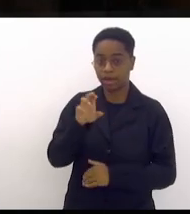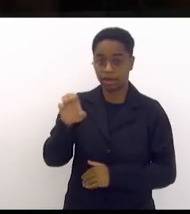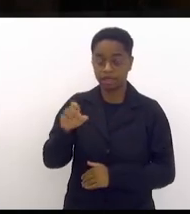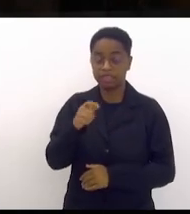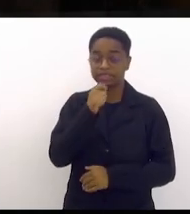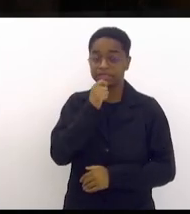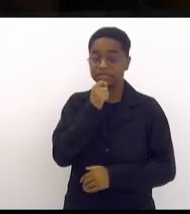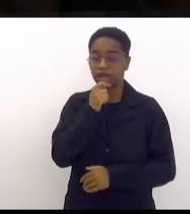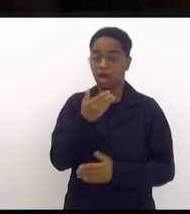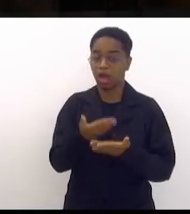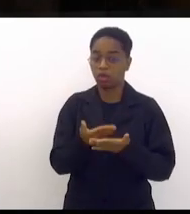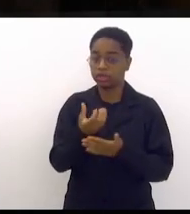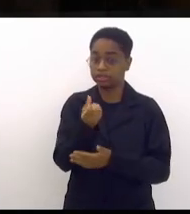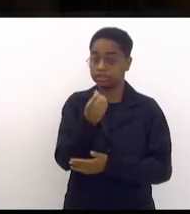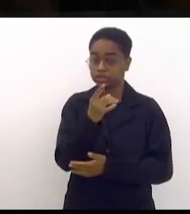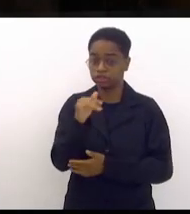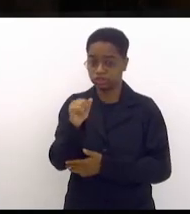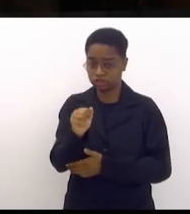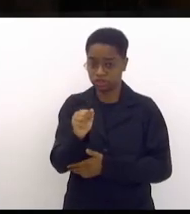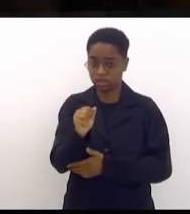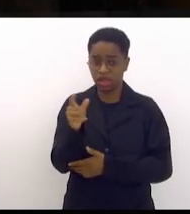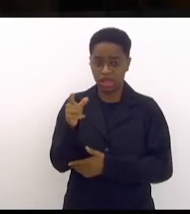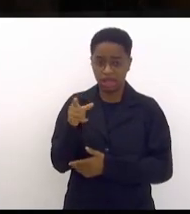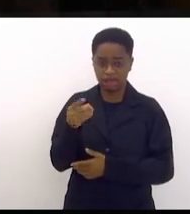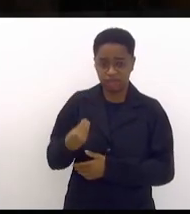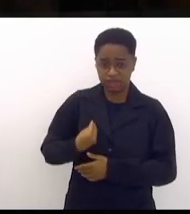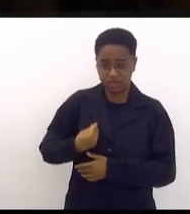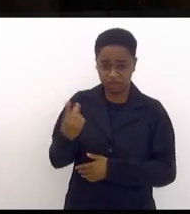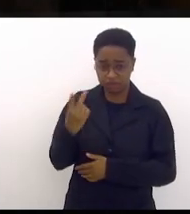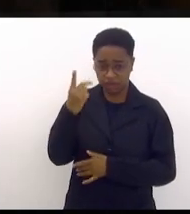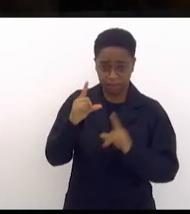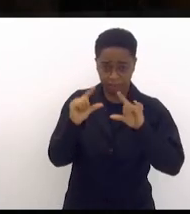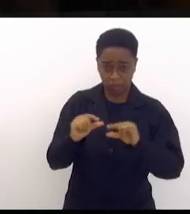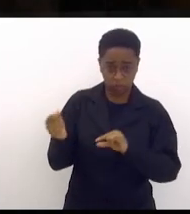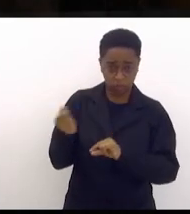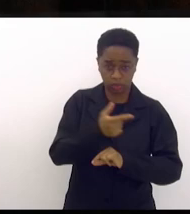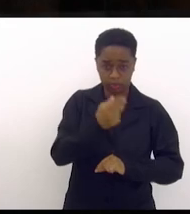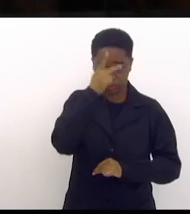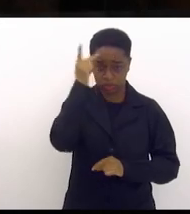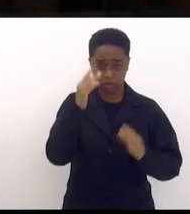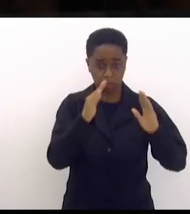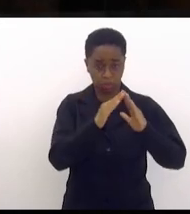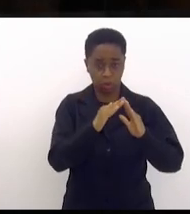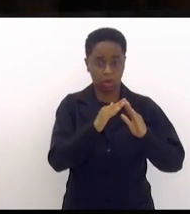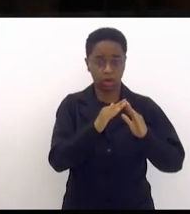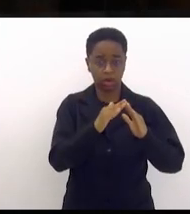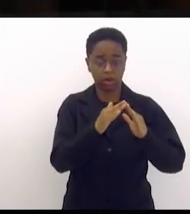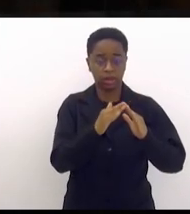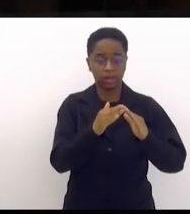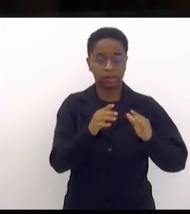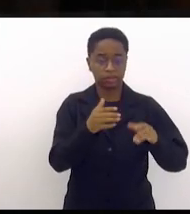sem aula, a vida desses estudantes vale menos da vida daqueles e daquelas que moram no asfalto?